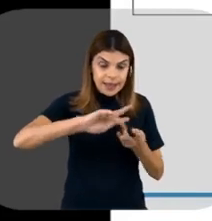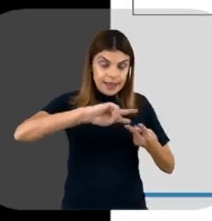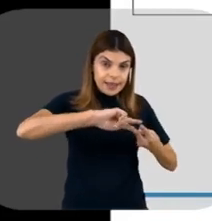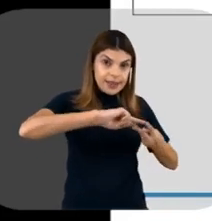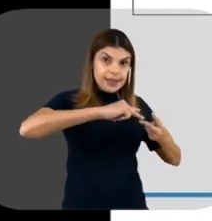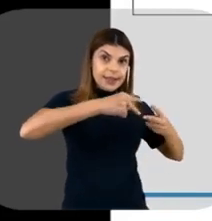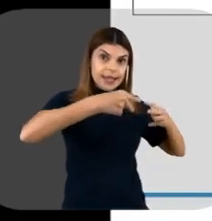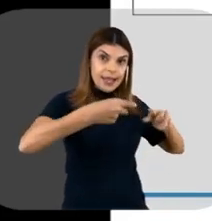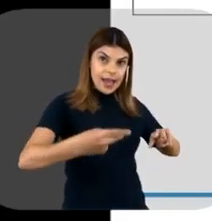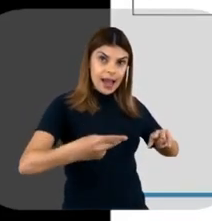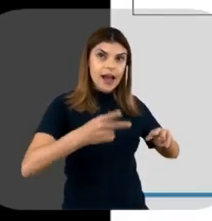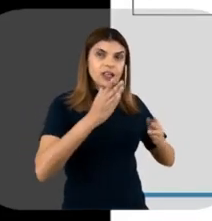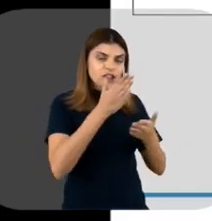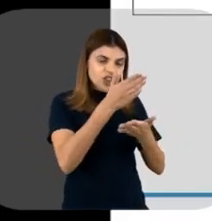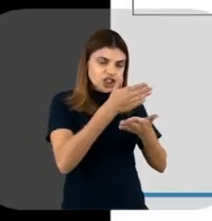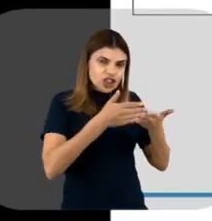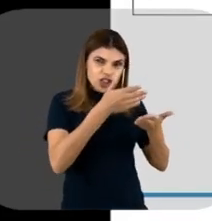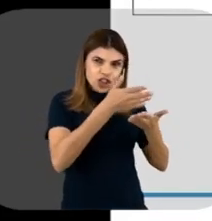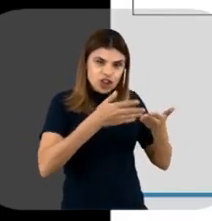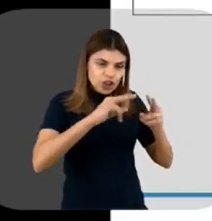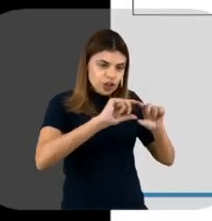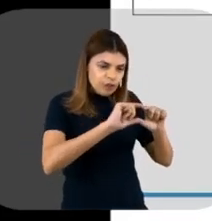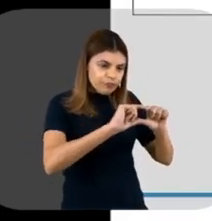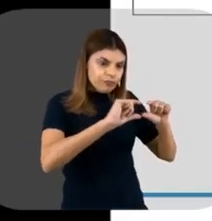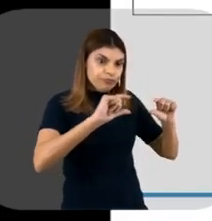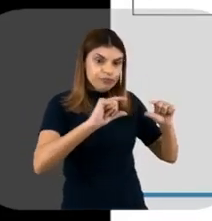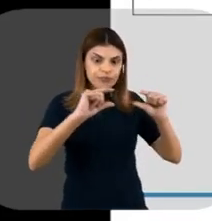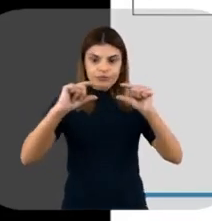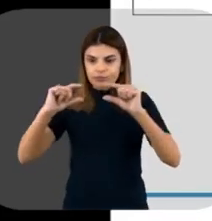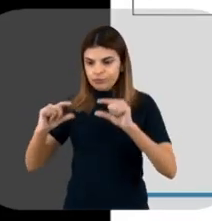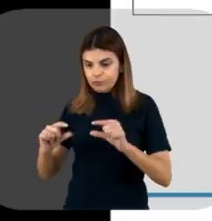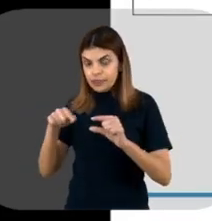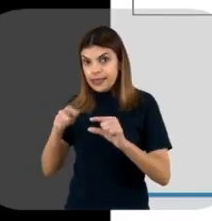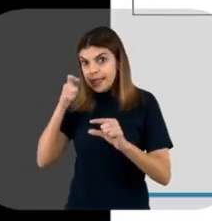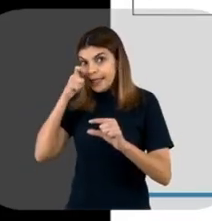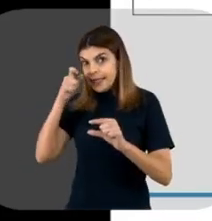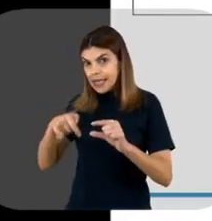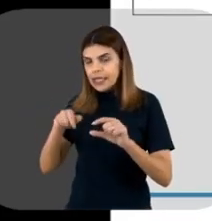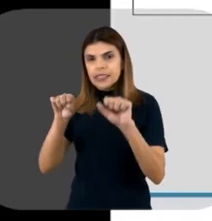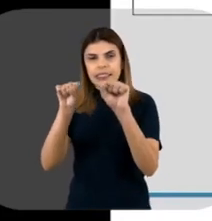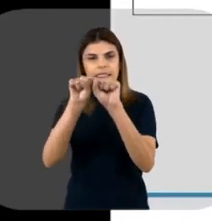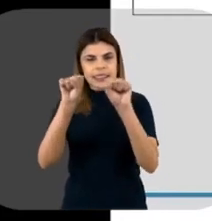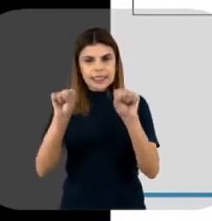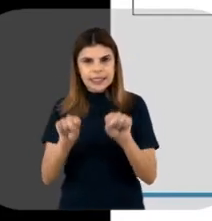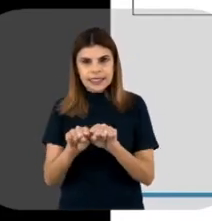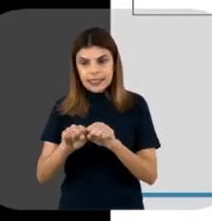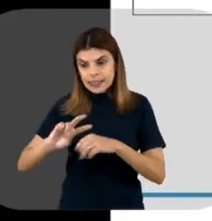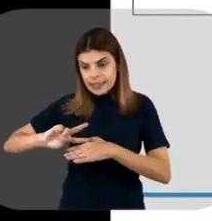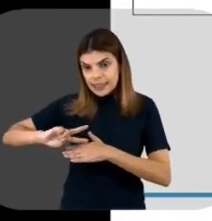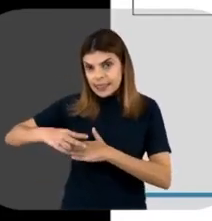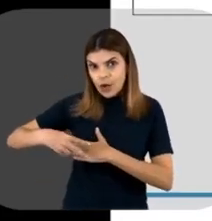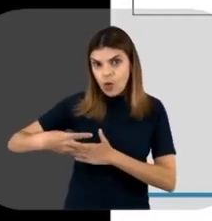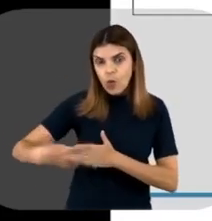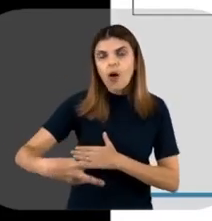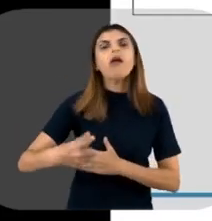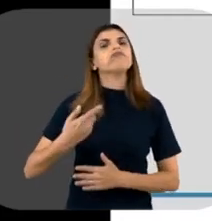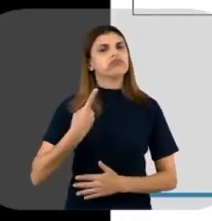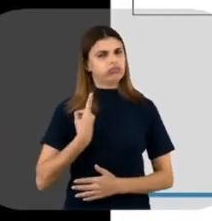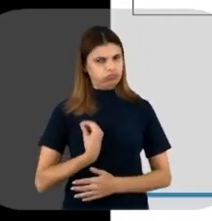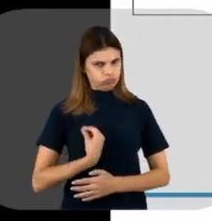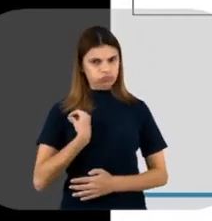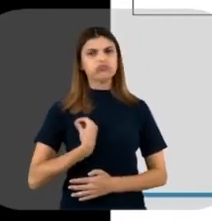DNA para a inserção desse gene de interesse, né? Nessas sequências específicas. Então, existem